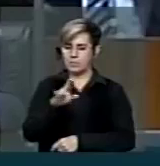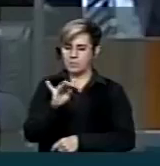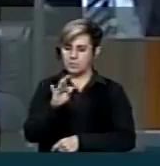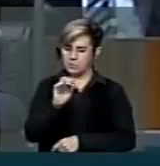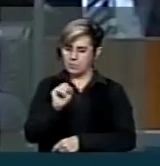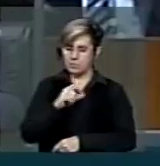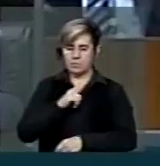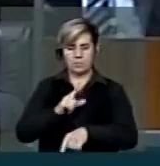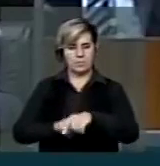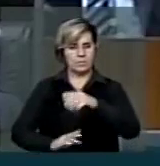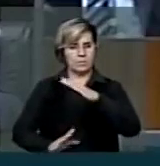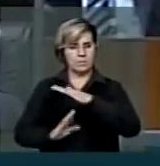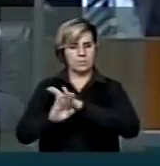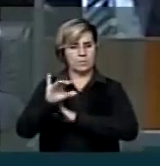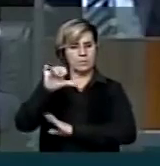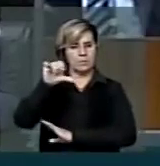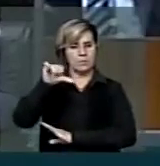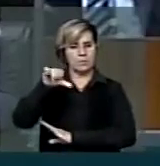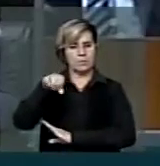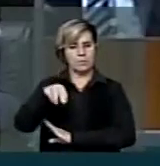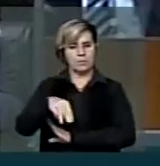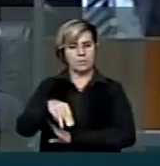E até nove minutos.